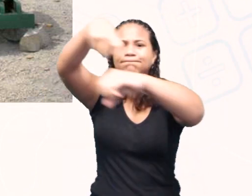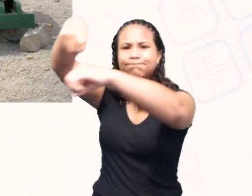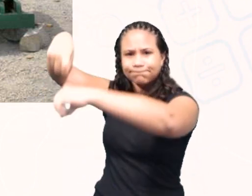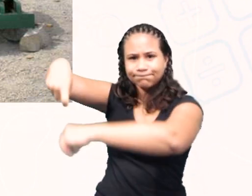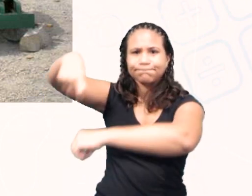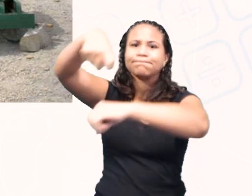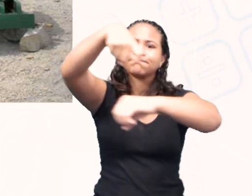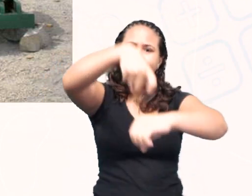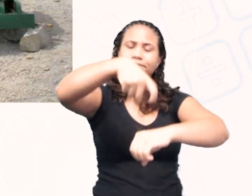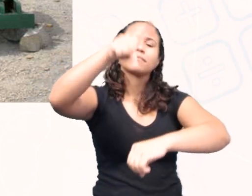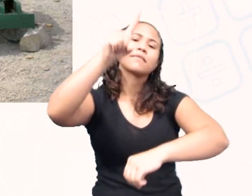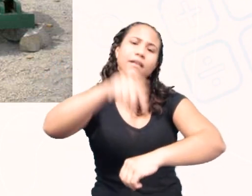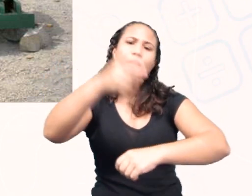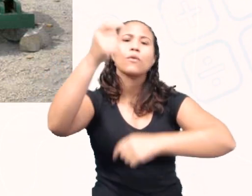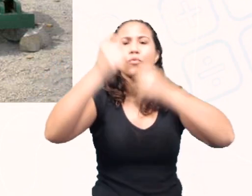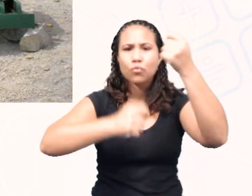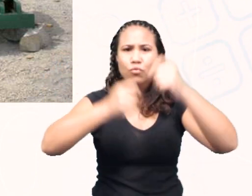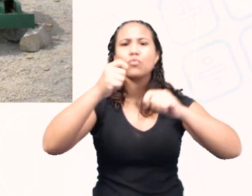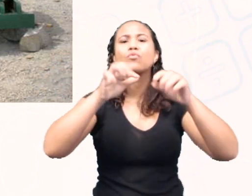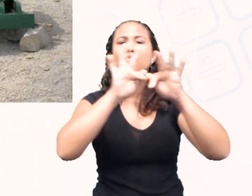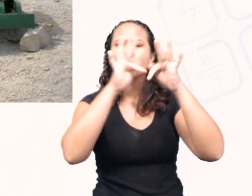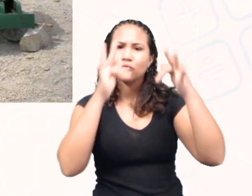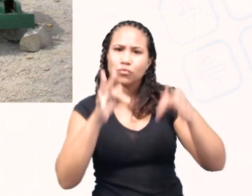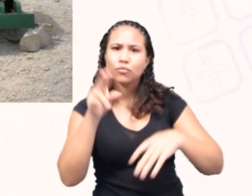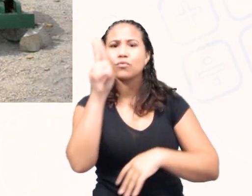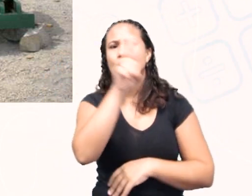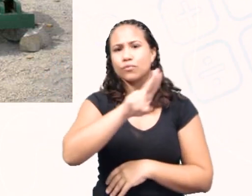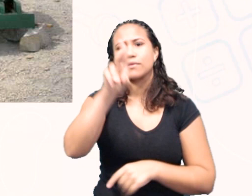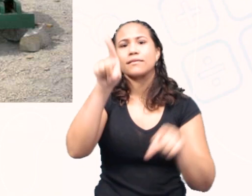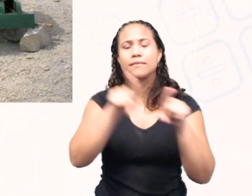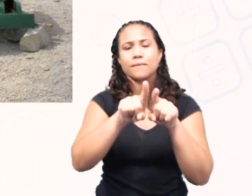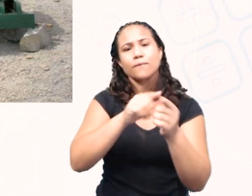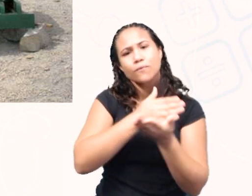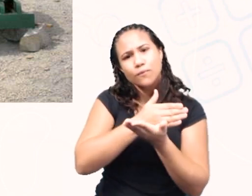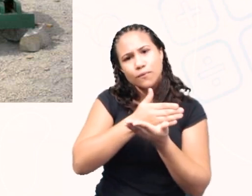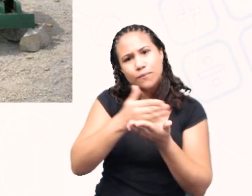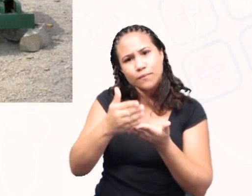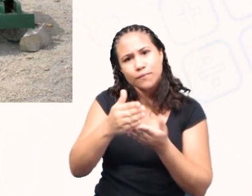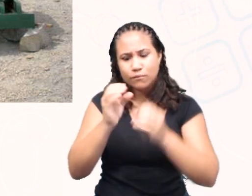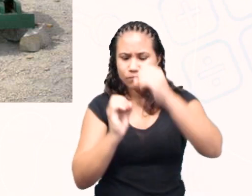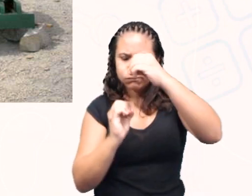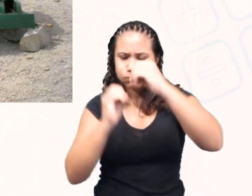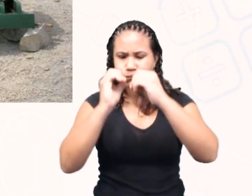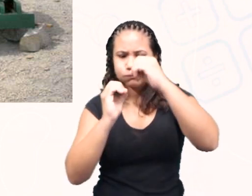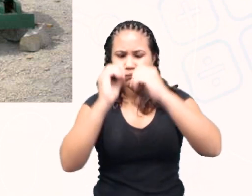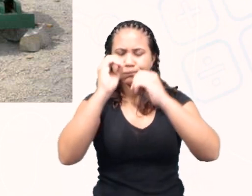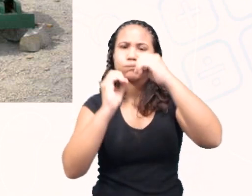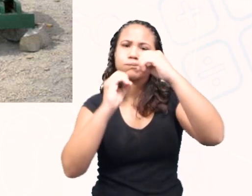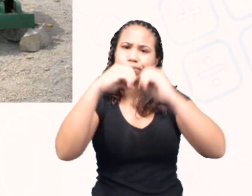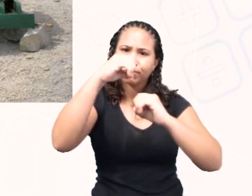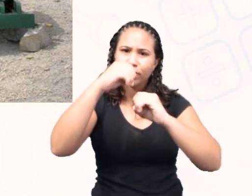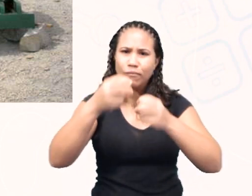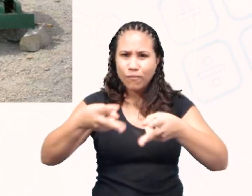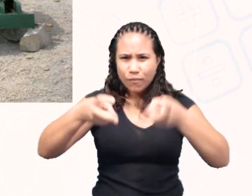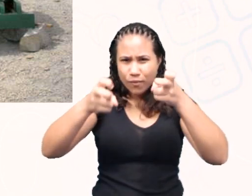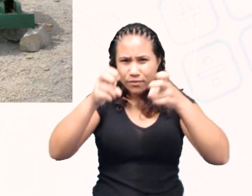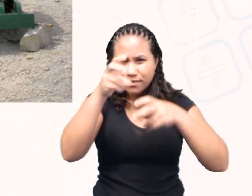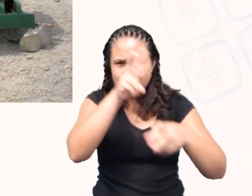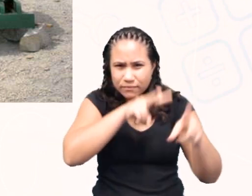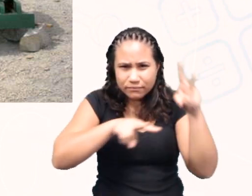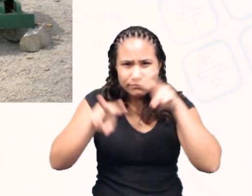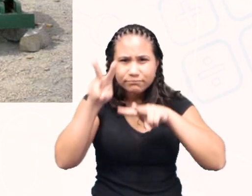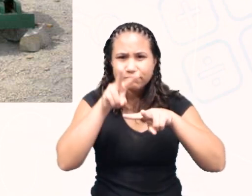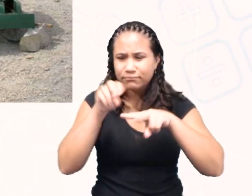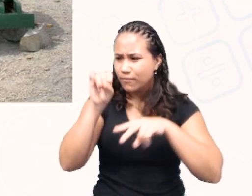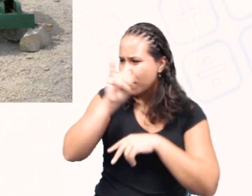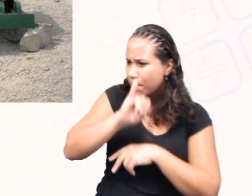é uma máquina que também utiliza o princípio das polias. Você consegue identificar a